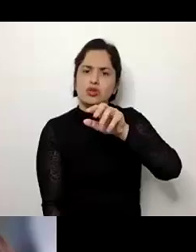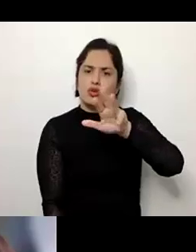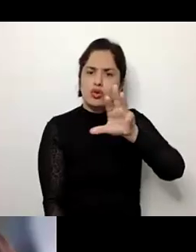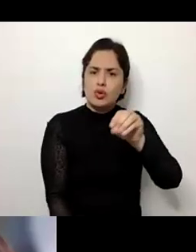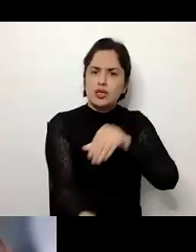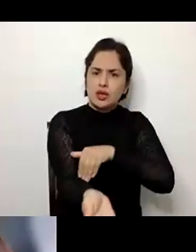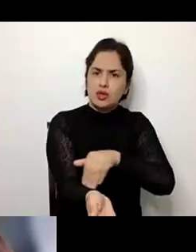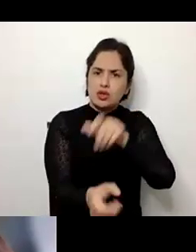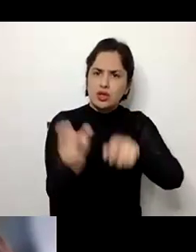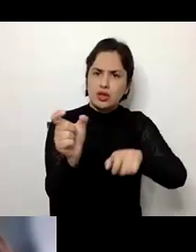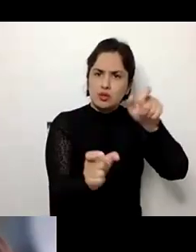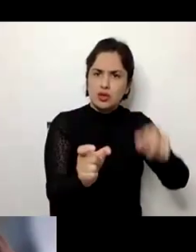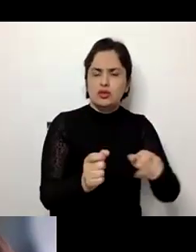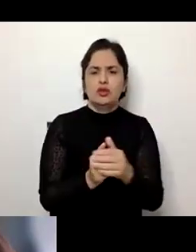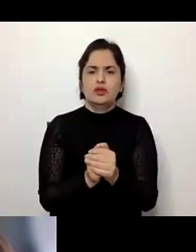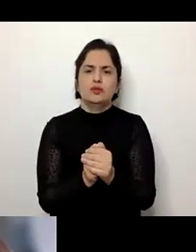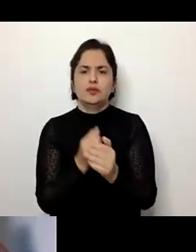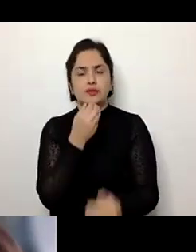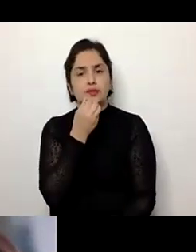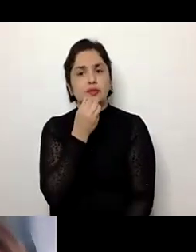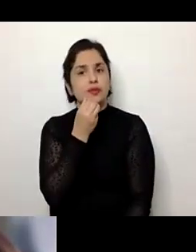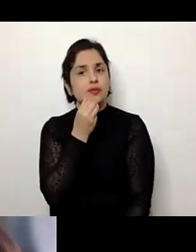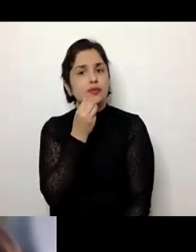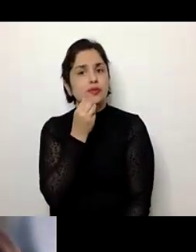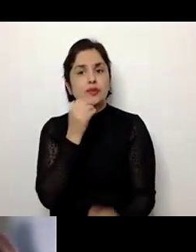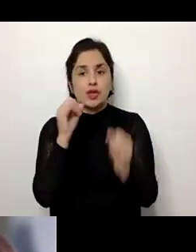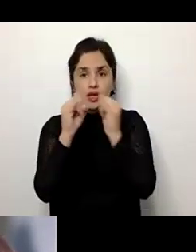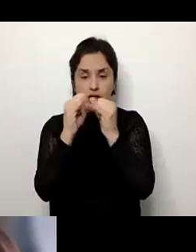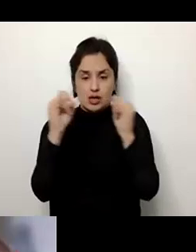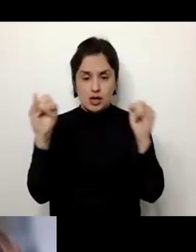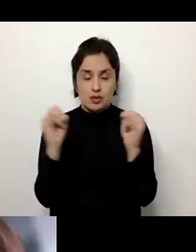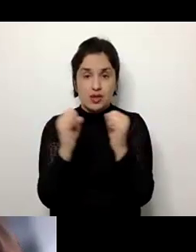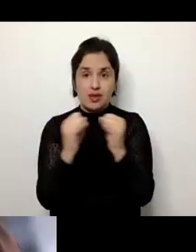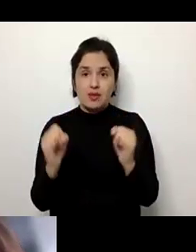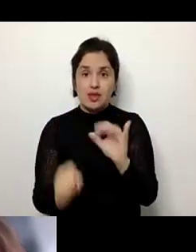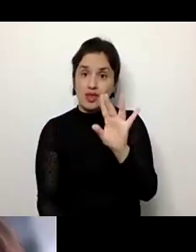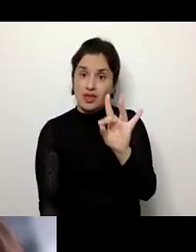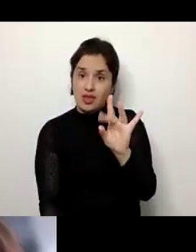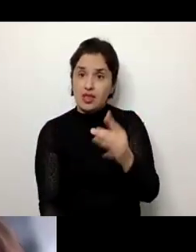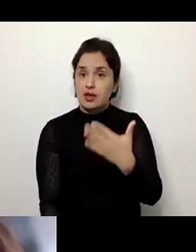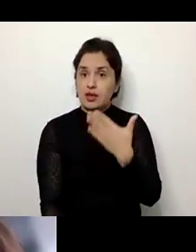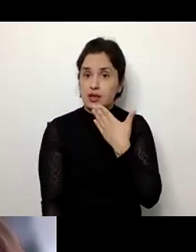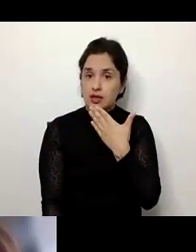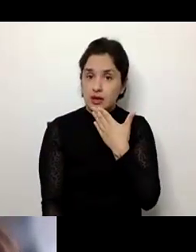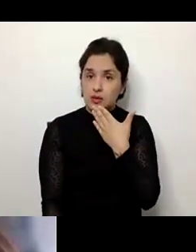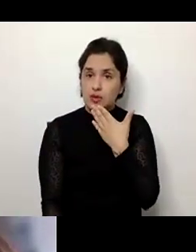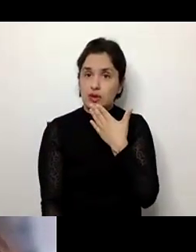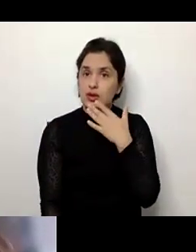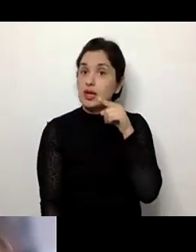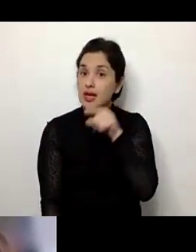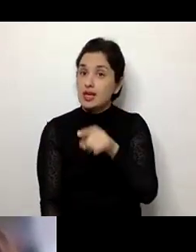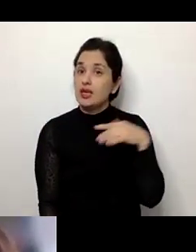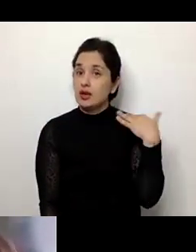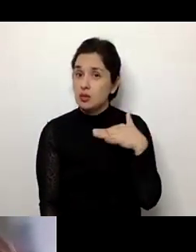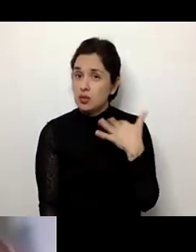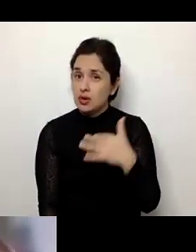Mudou toda a configuração da pirâmide etária e também, e aí é o que é importante, qual